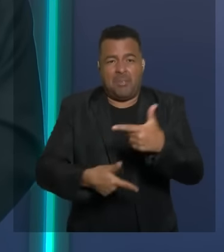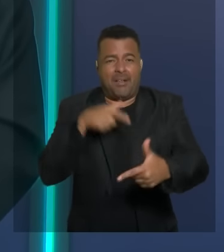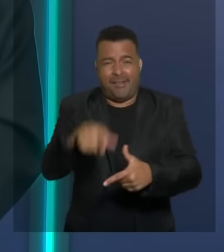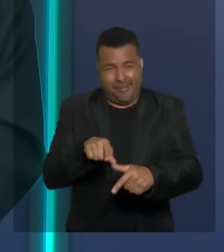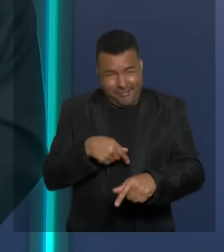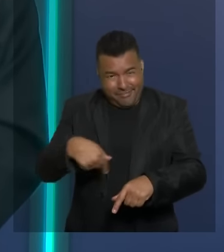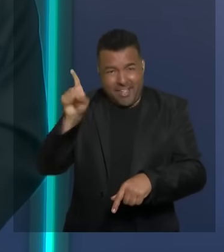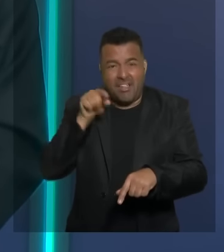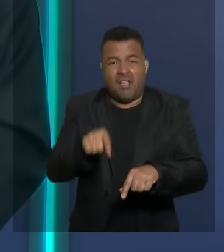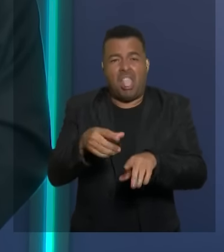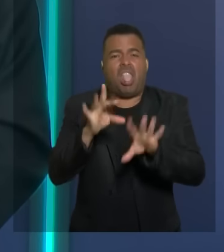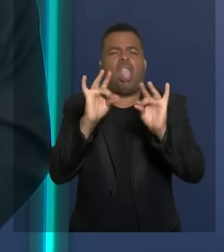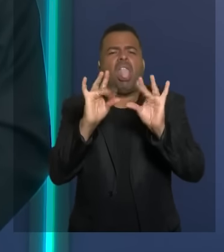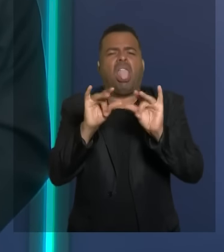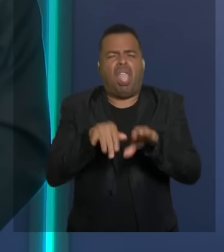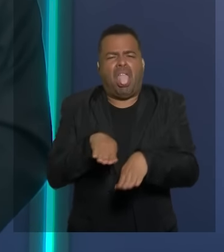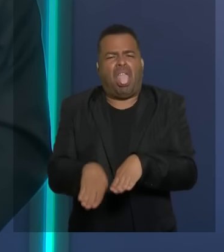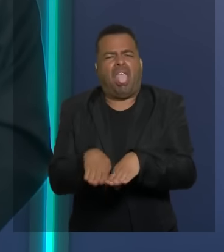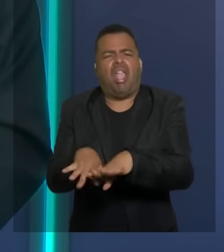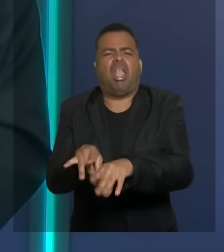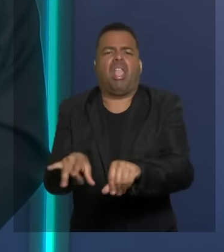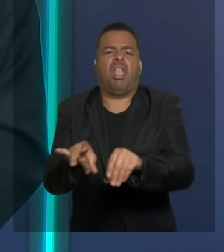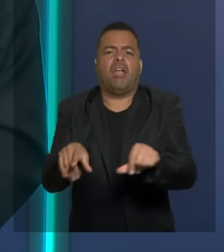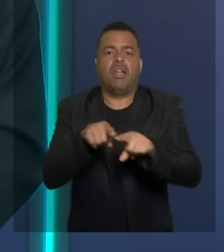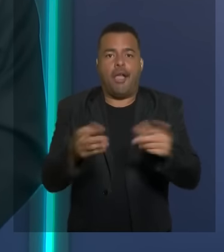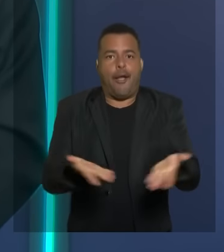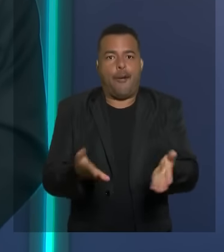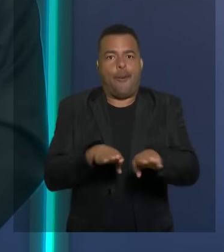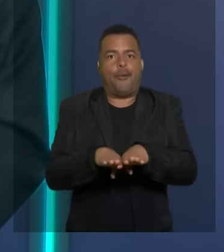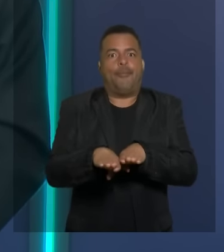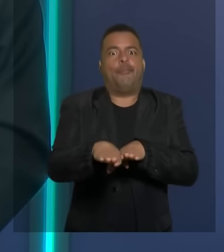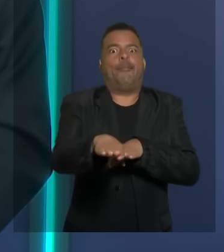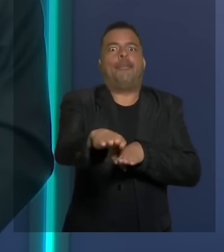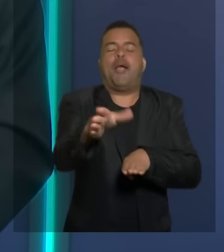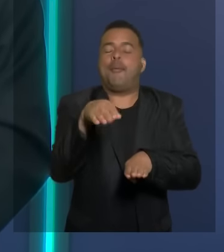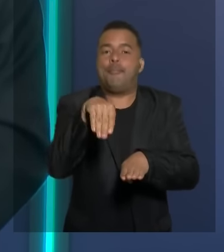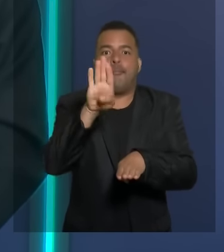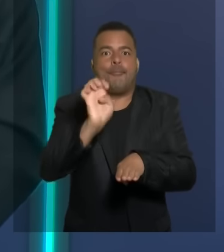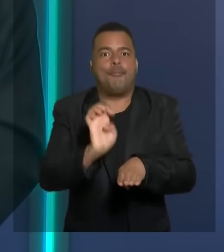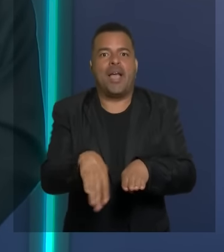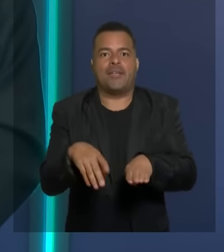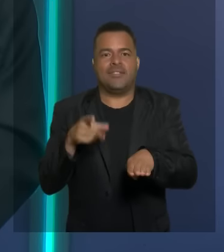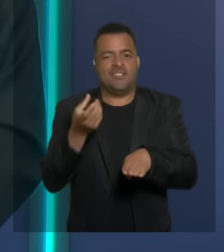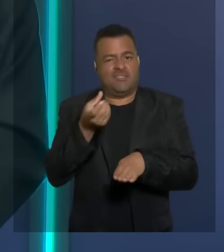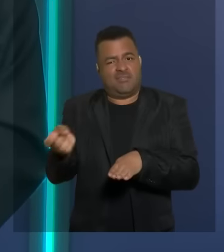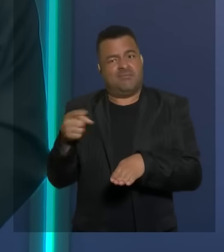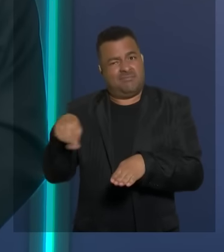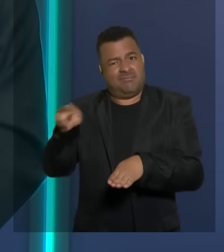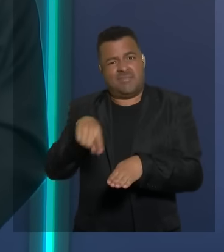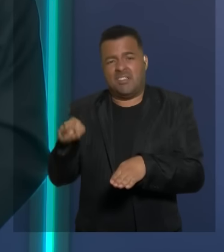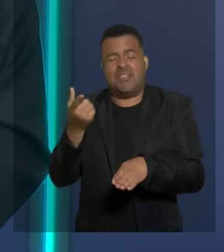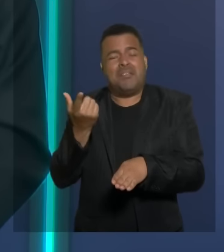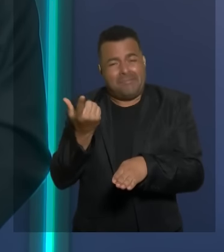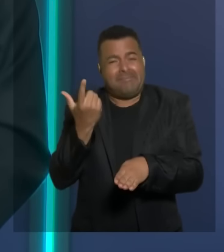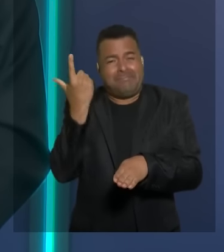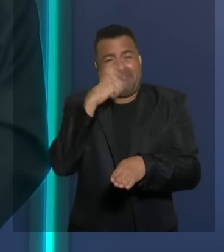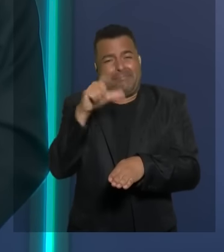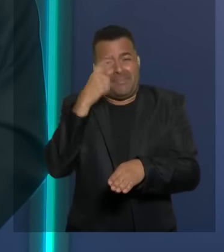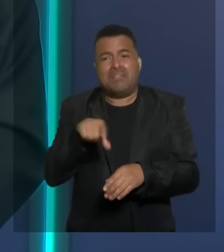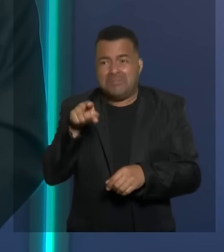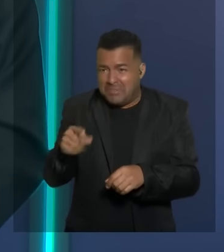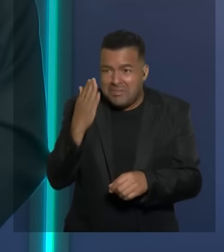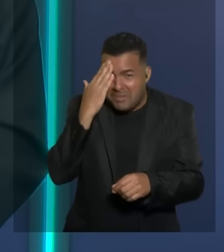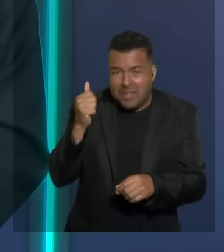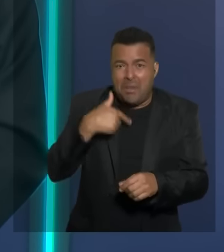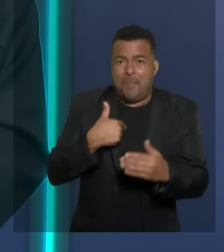que tem tudo isso aí é pouco é muito pouco então Marcos Adriano eu queria que você soubesse que o meu governo é um